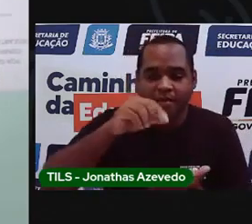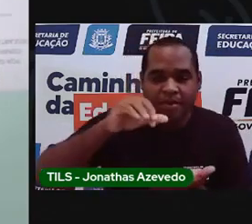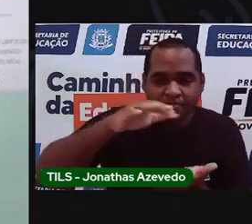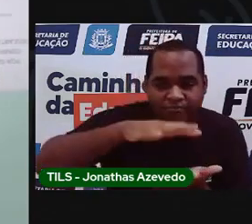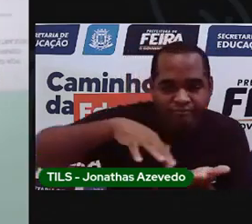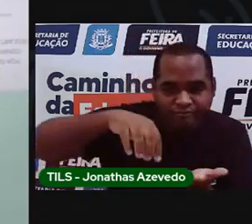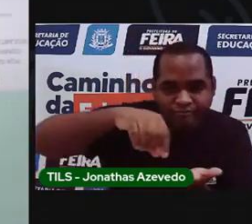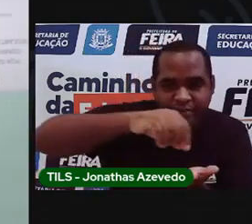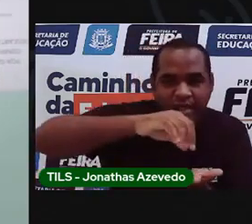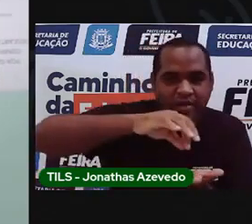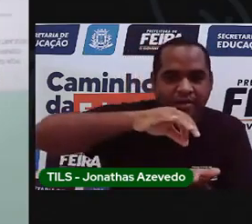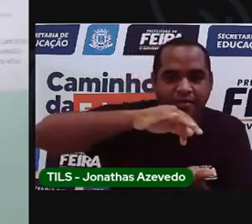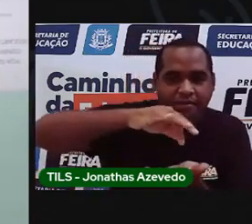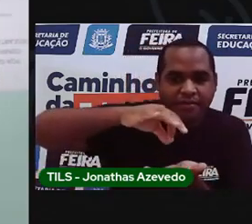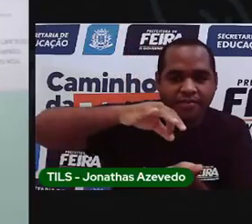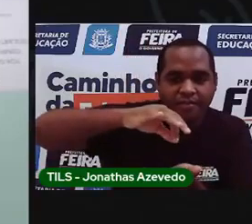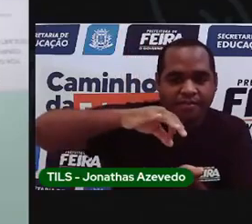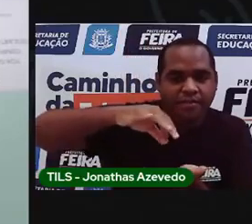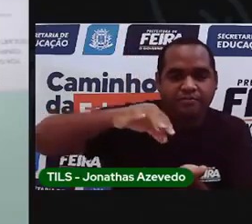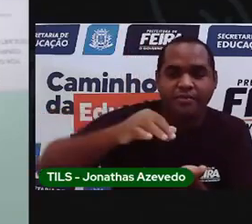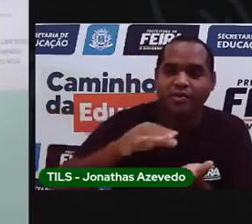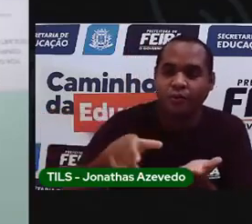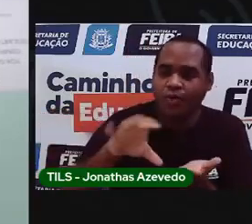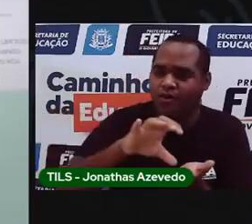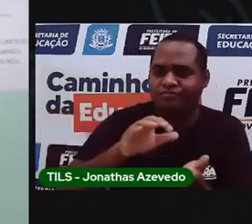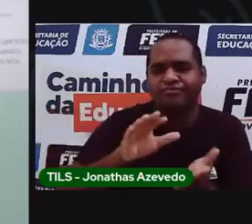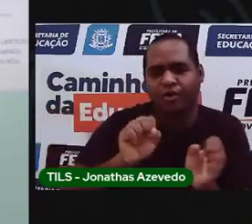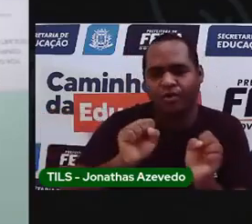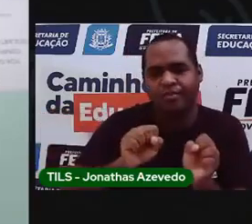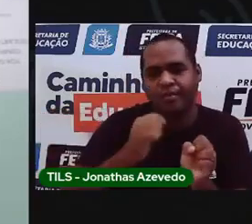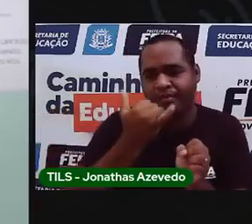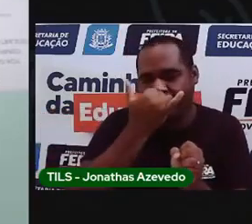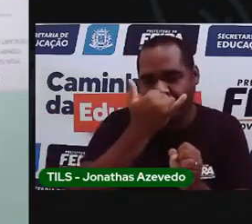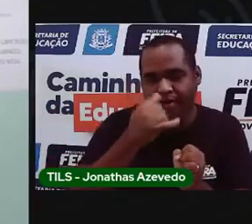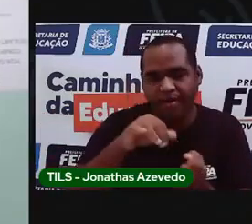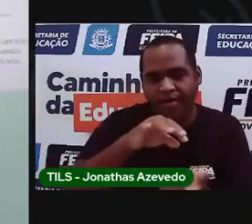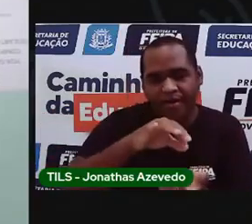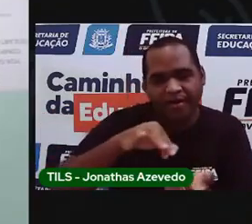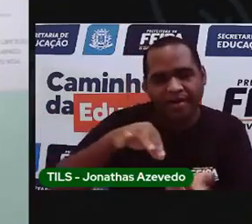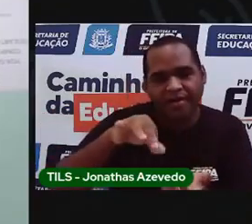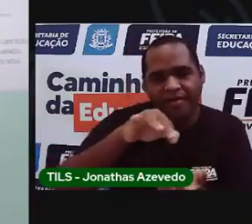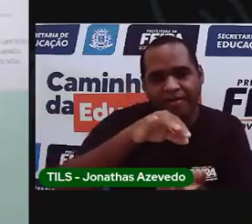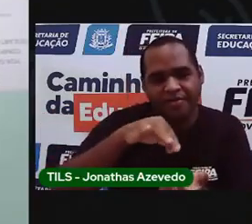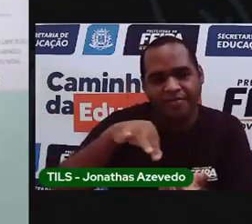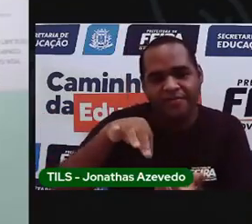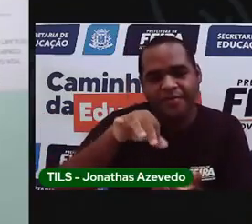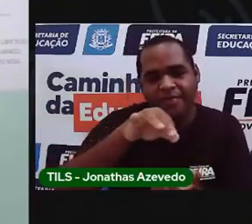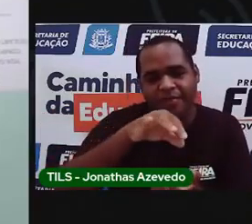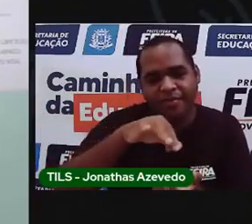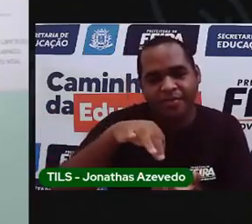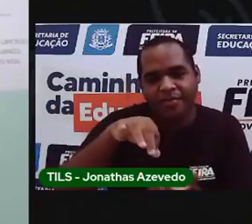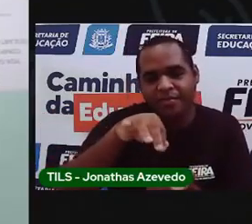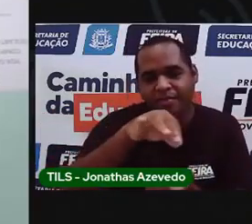você pode colocar com a colher e todo de vez. Você vai fazer assim, bem pouquinho por cima, ó.